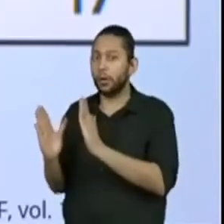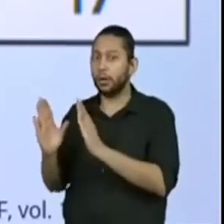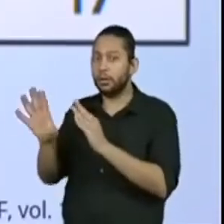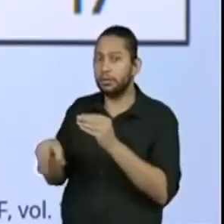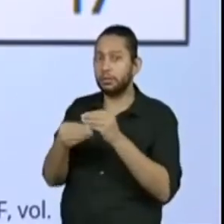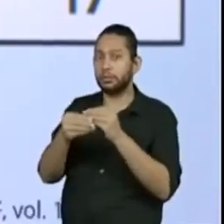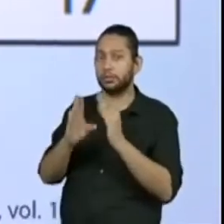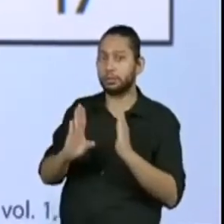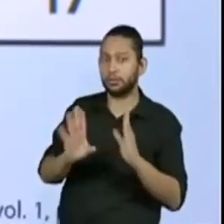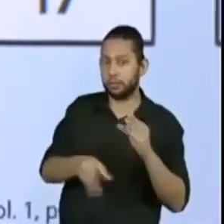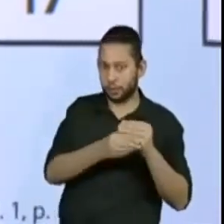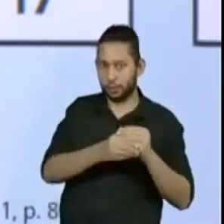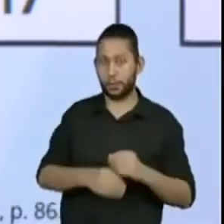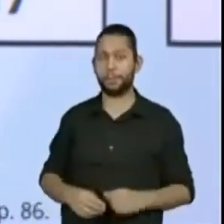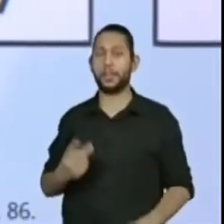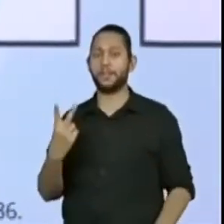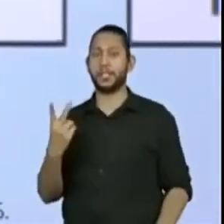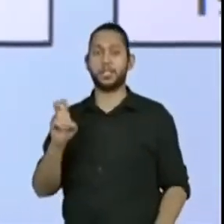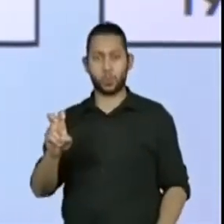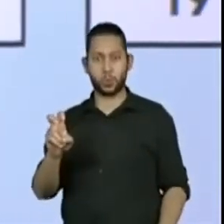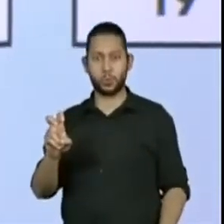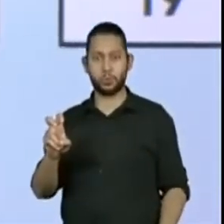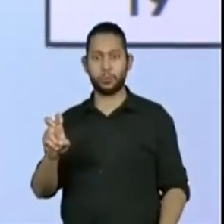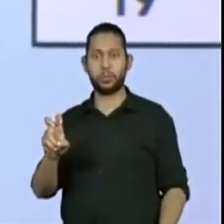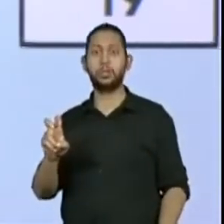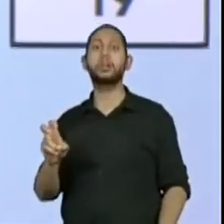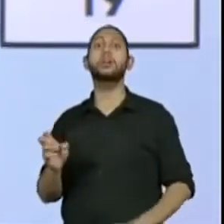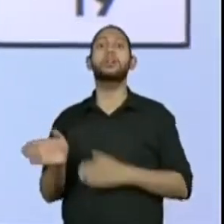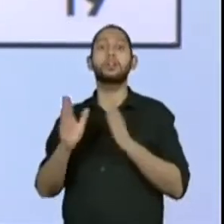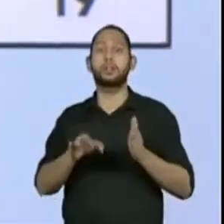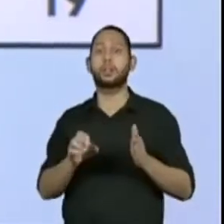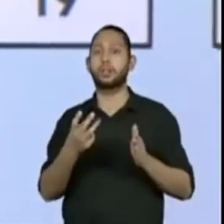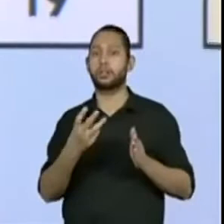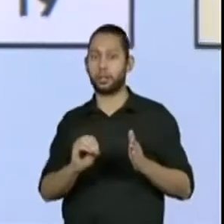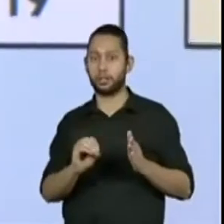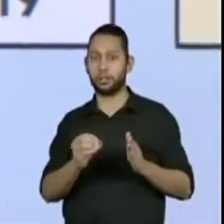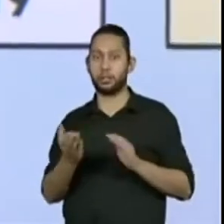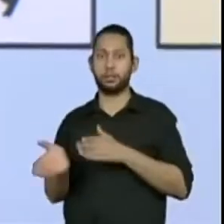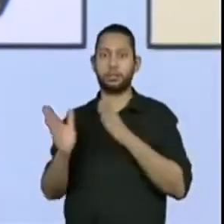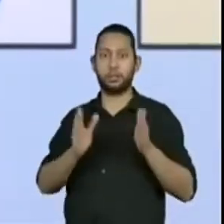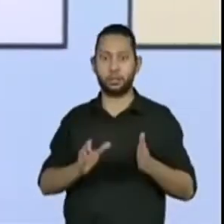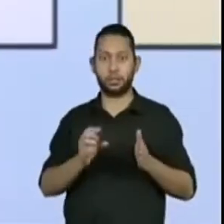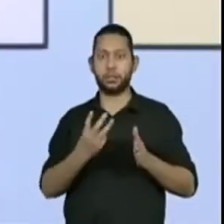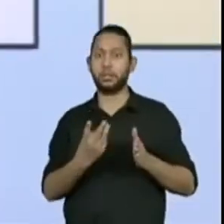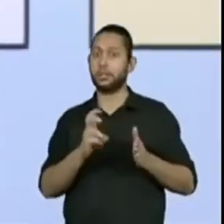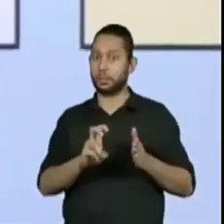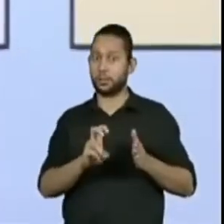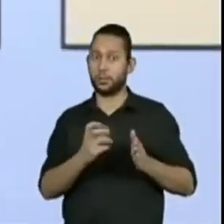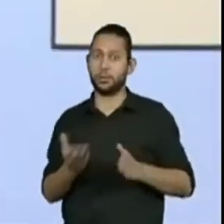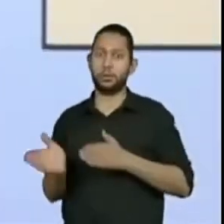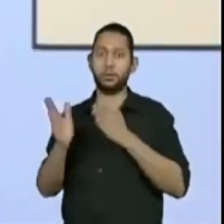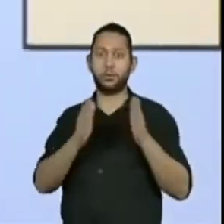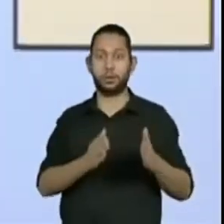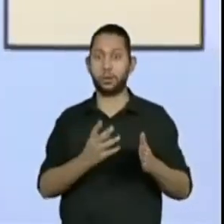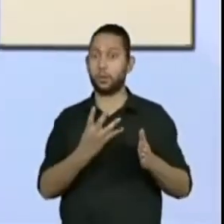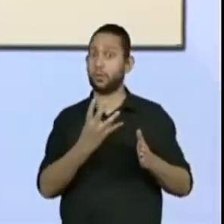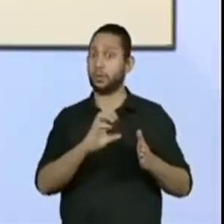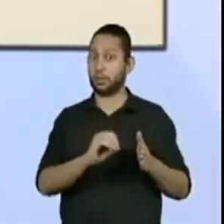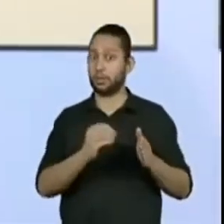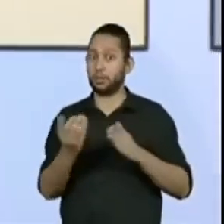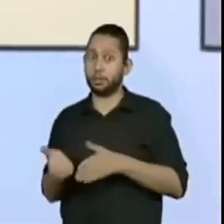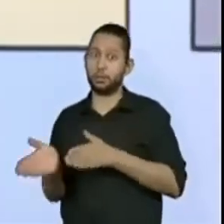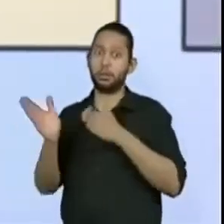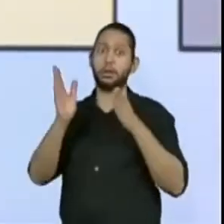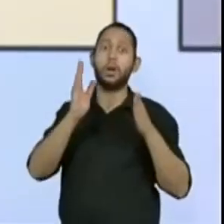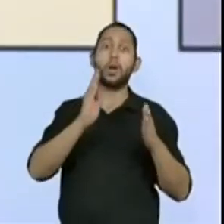tem aqui, ó, 25, 30, 35, 40,